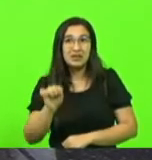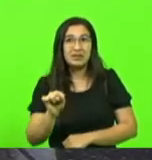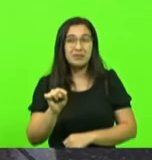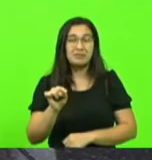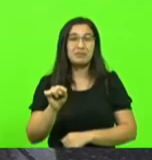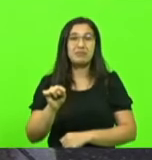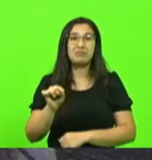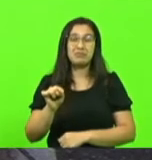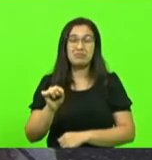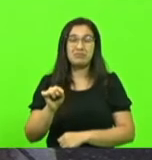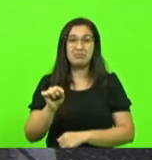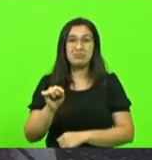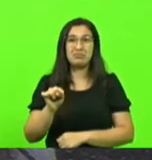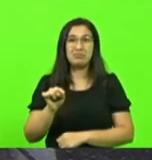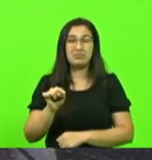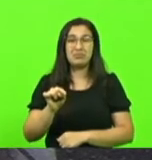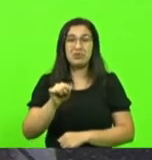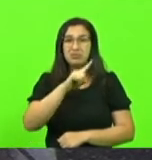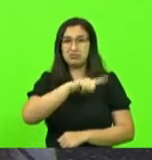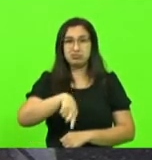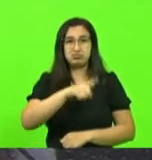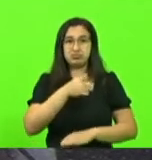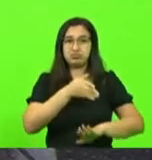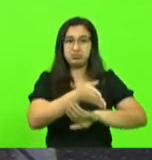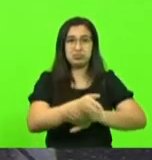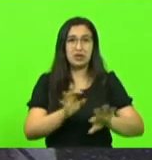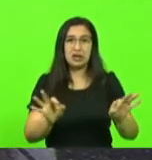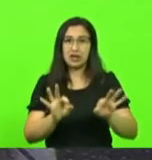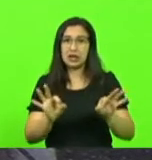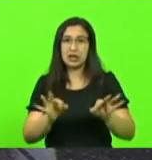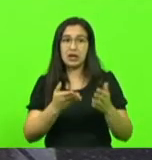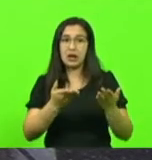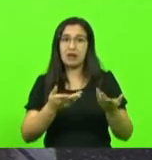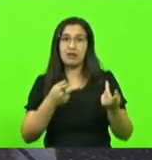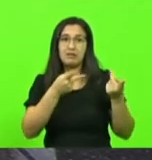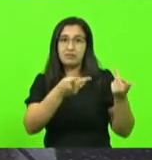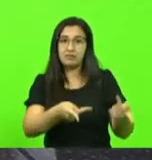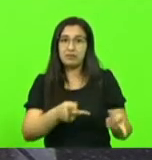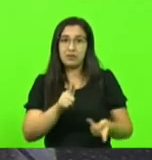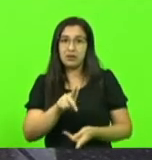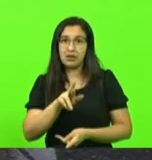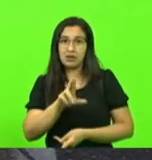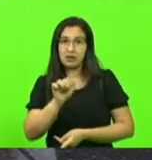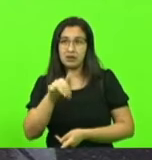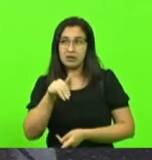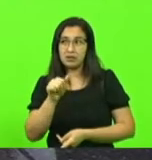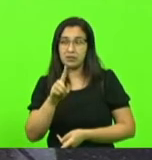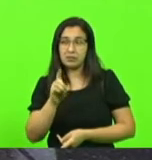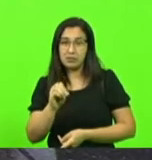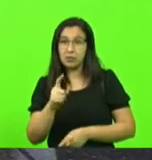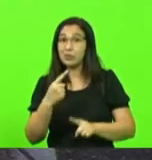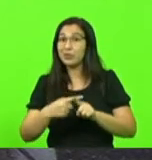visitariam então Gramado por conta do passaporte vacinal.